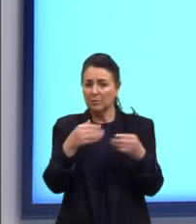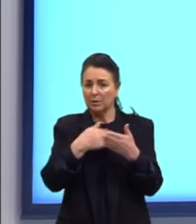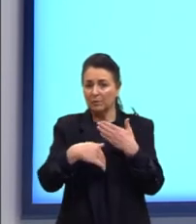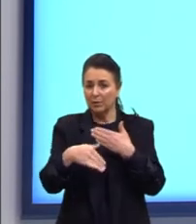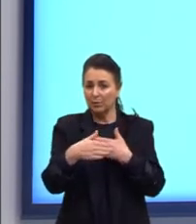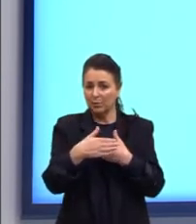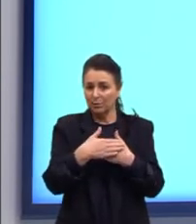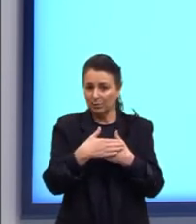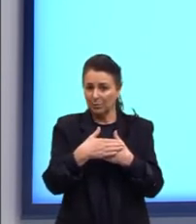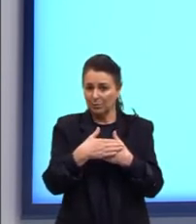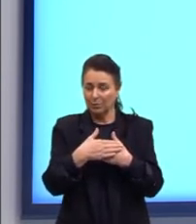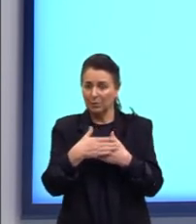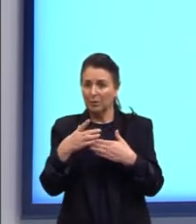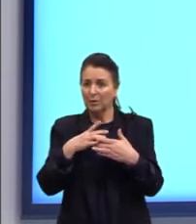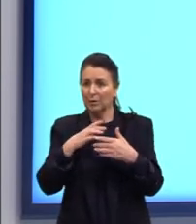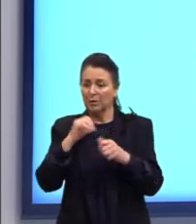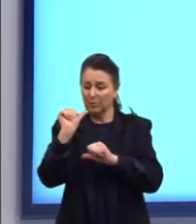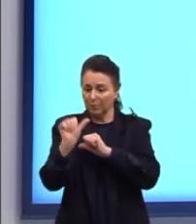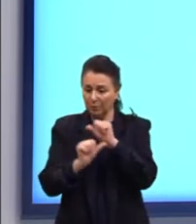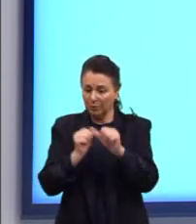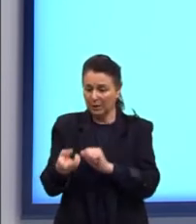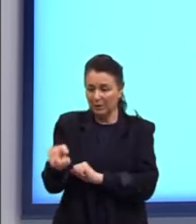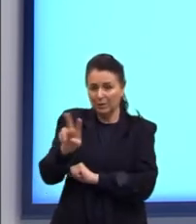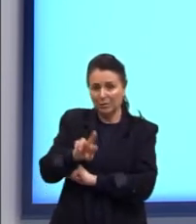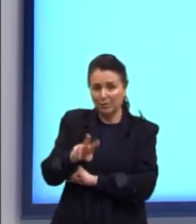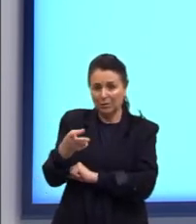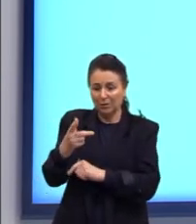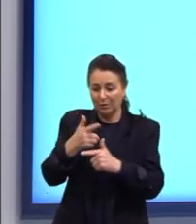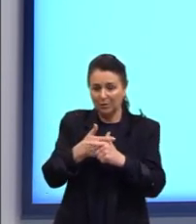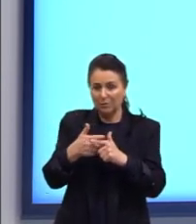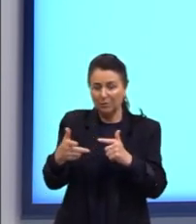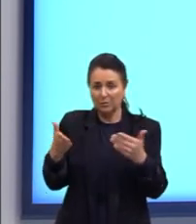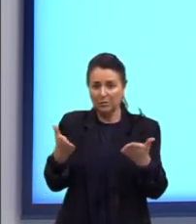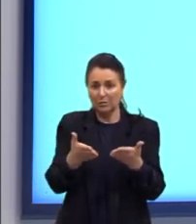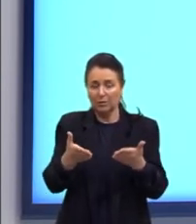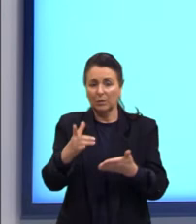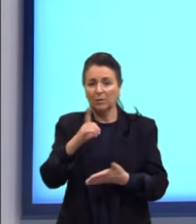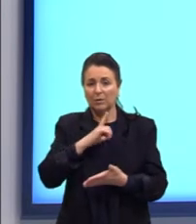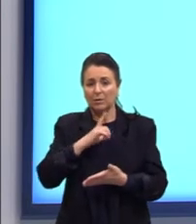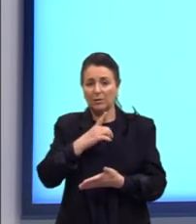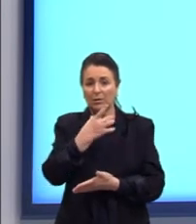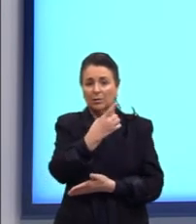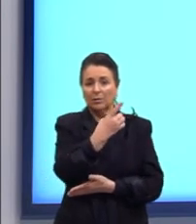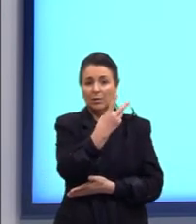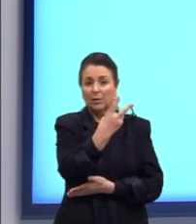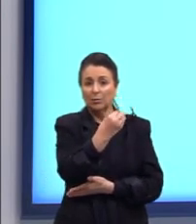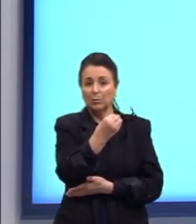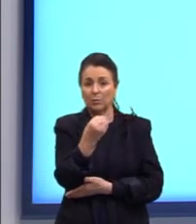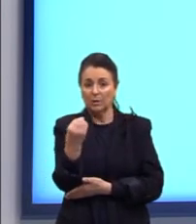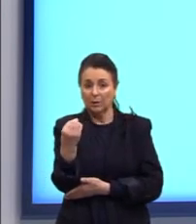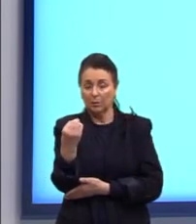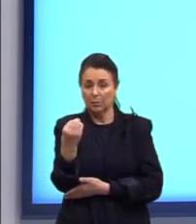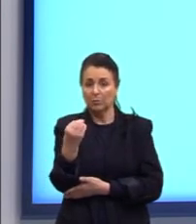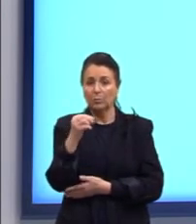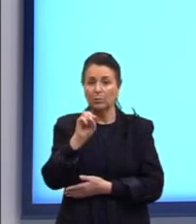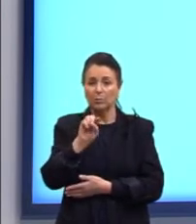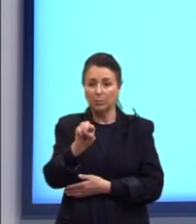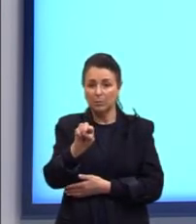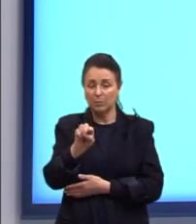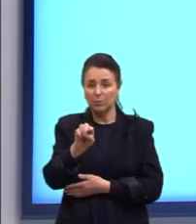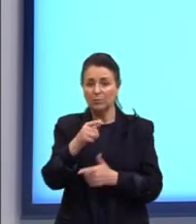levar ele para o primeiro lado da igualdade, dividindo. Então, nós teríamos 200 mil dividido por 100 mil.